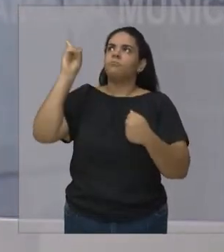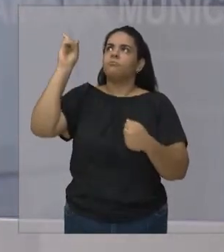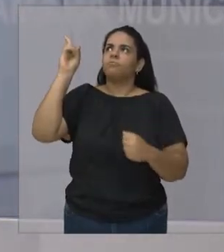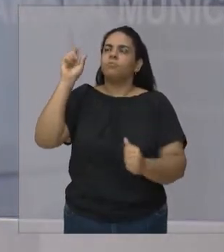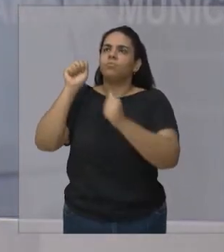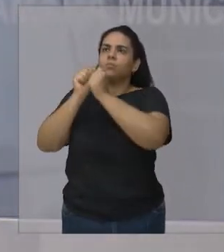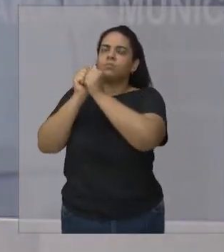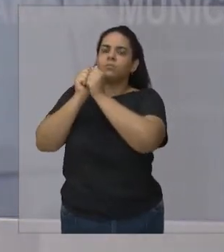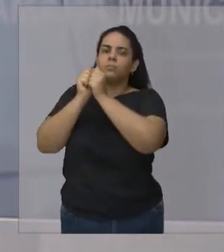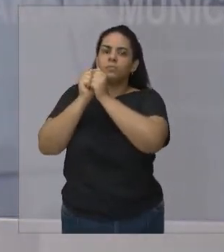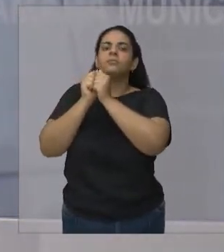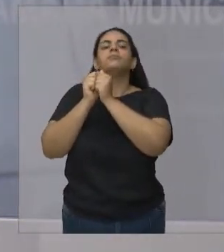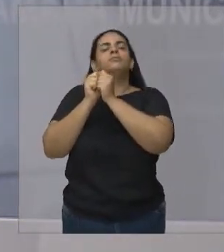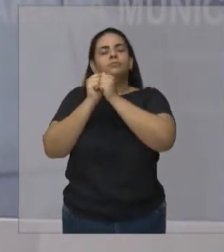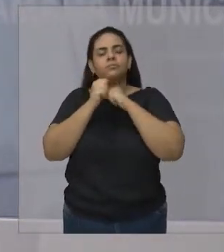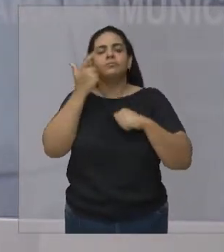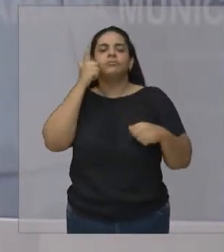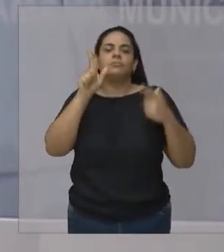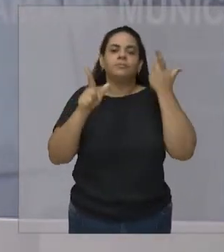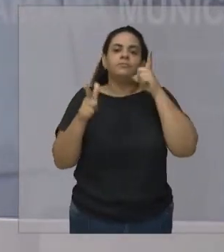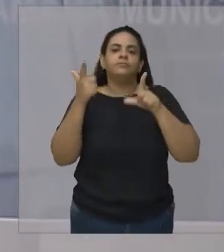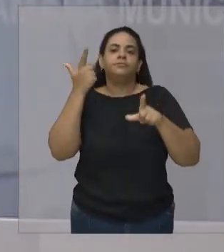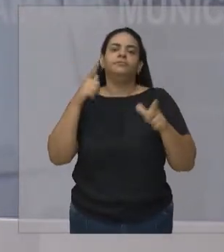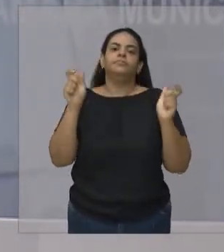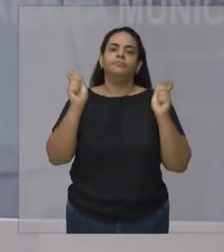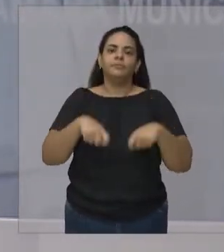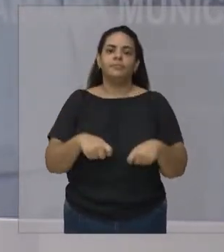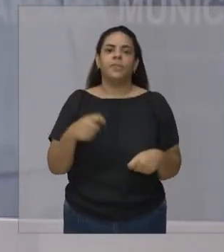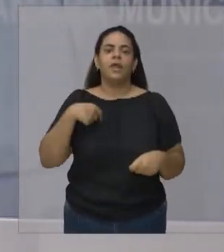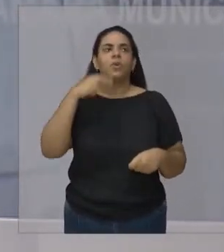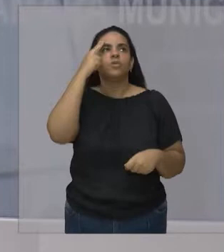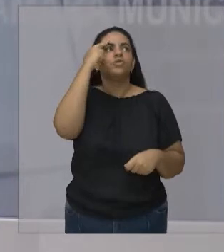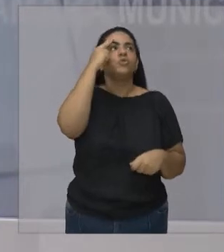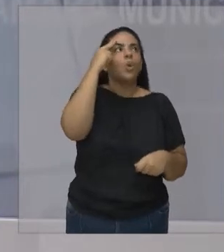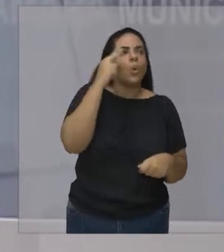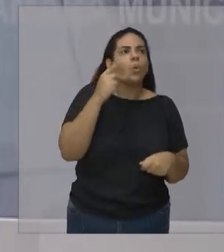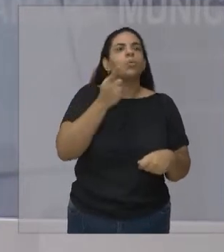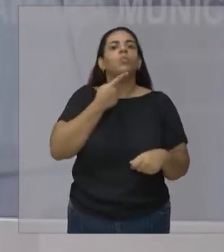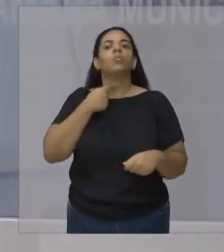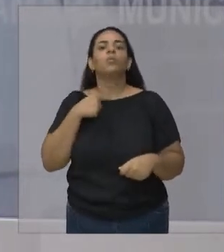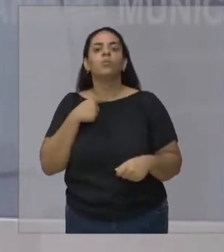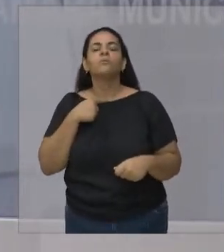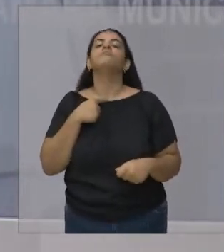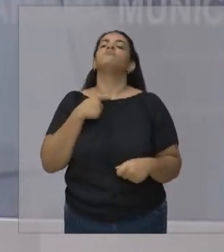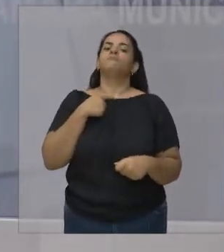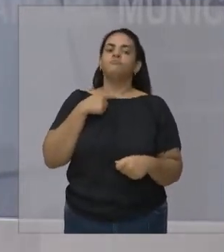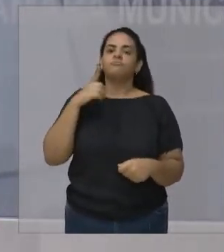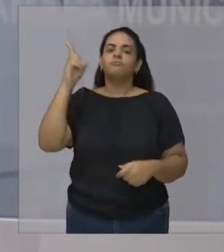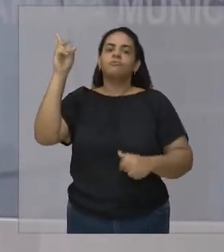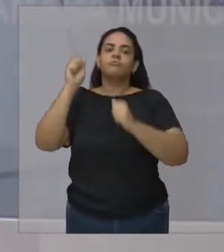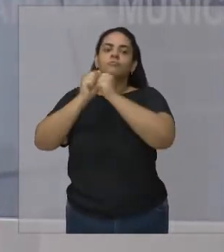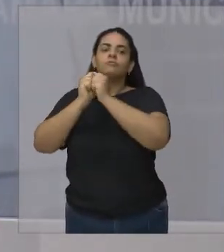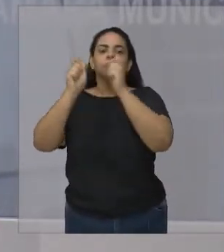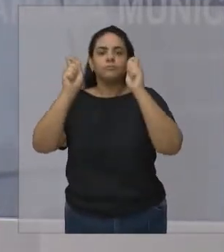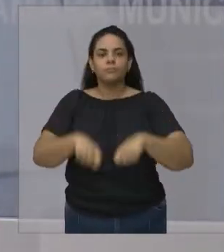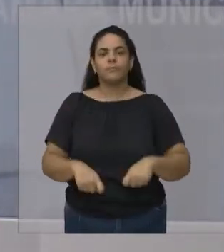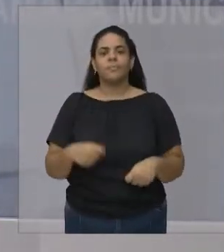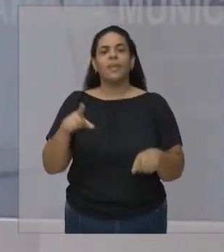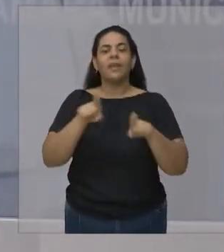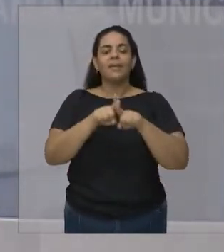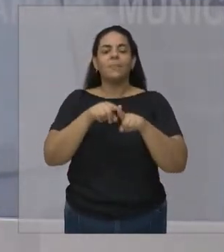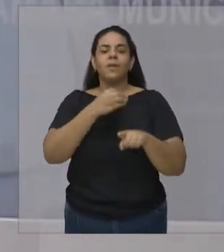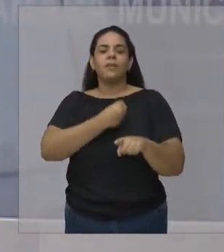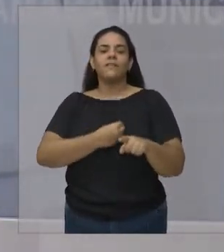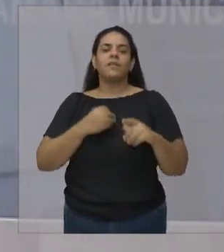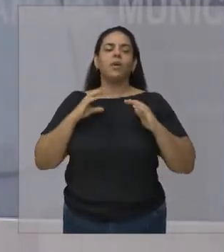quer dizer que vai ser fácil Você realizar os seus sonhos Mas a vida fica muito mais leve E quando eu digo